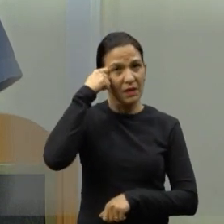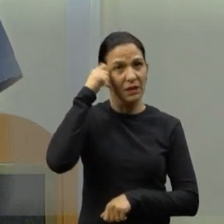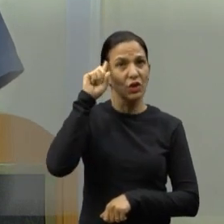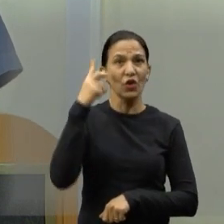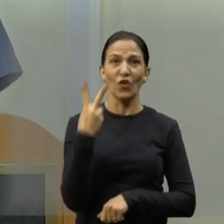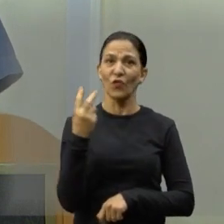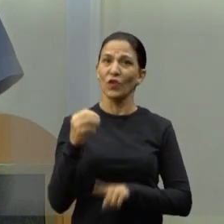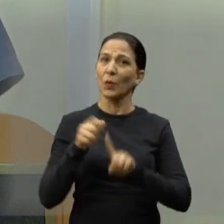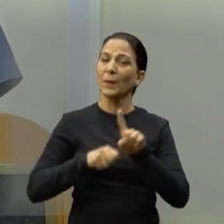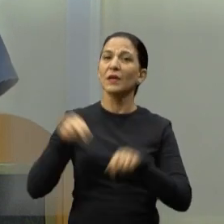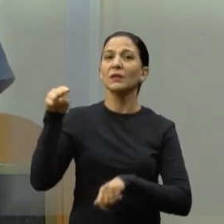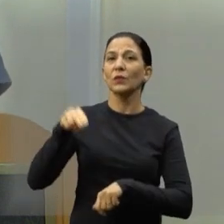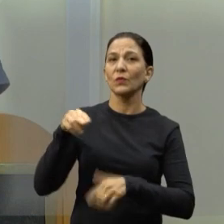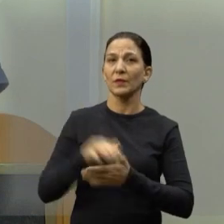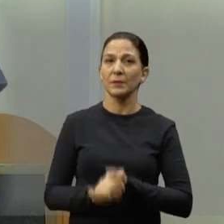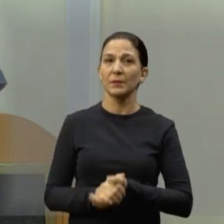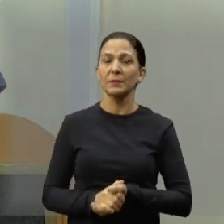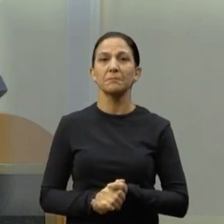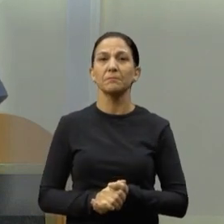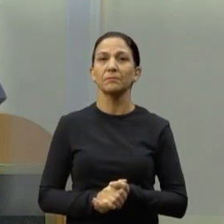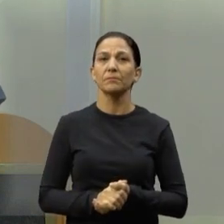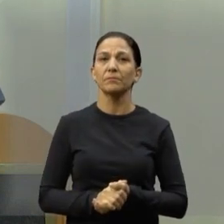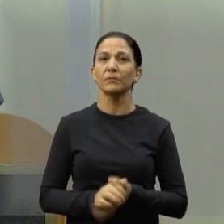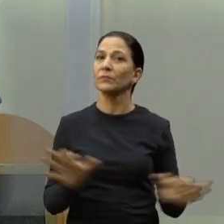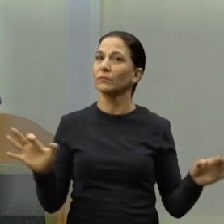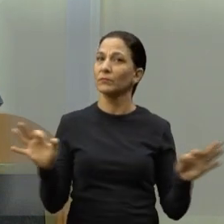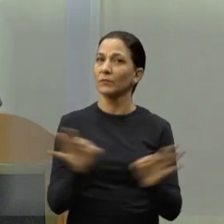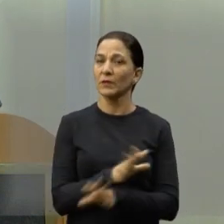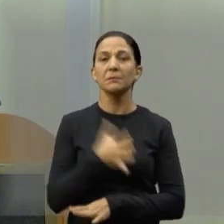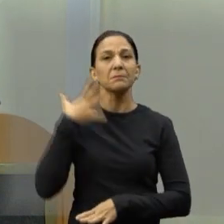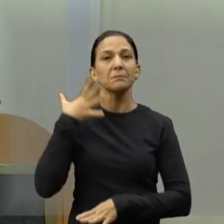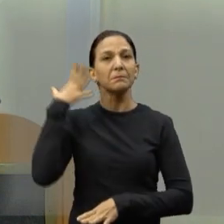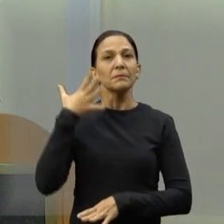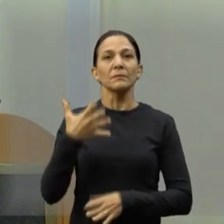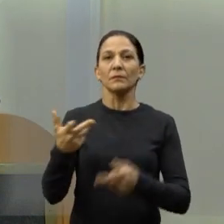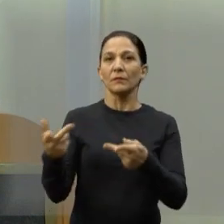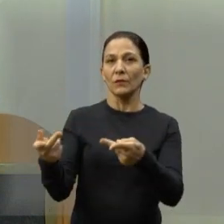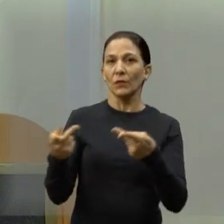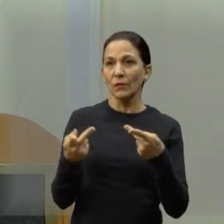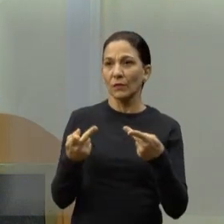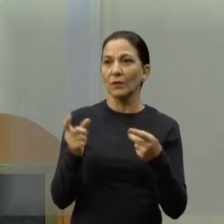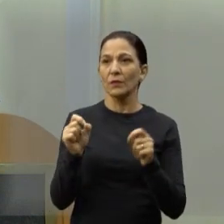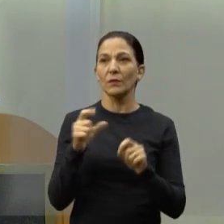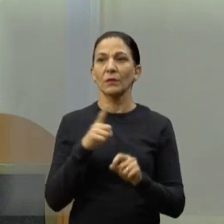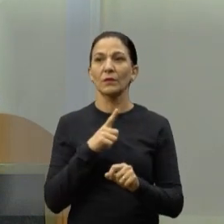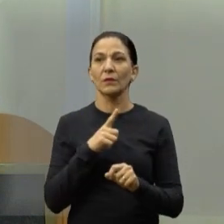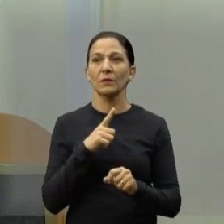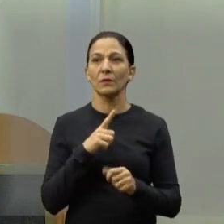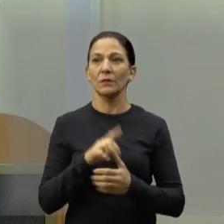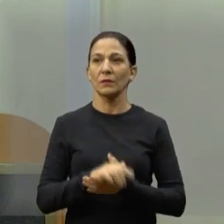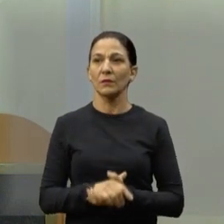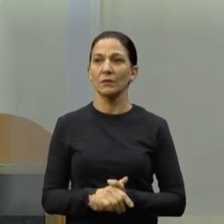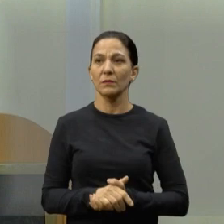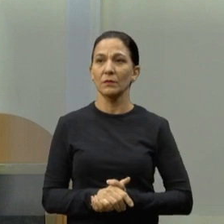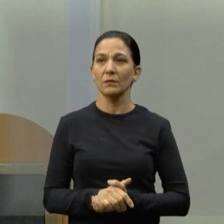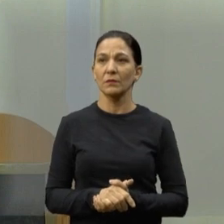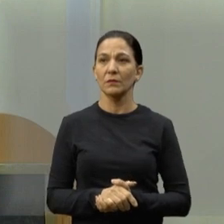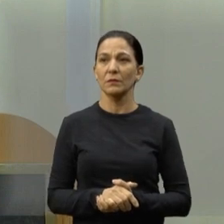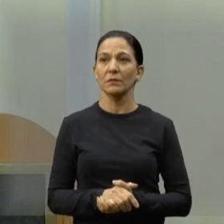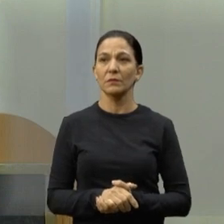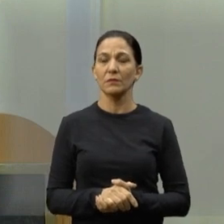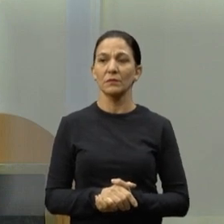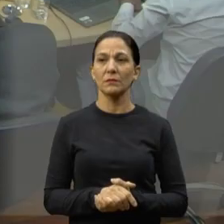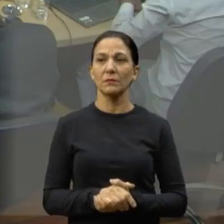novembro. E para encerrar, pode passar, por favor. Só quero fazer um convite, por isso que nós estamos fazendo... eu espero que sejam todas e todos bem.